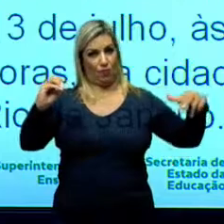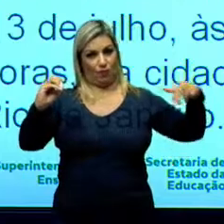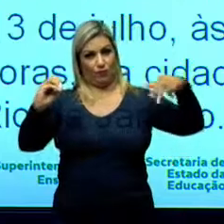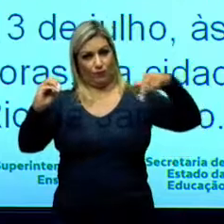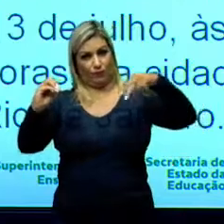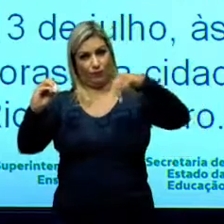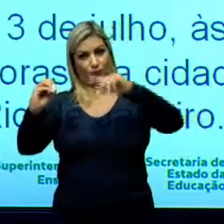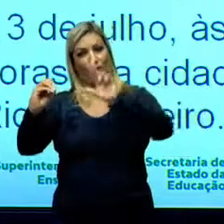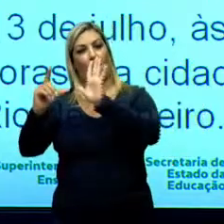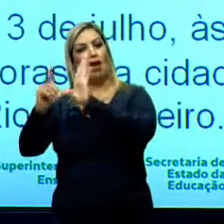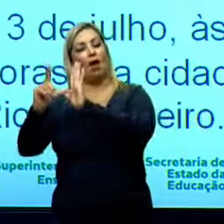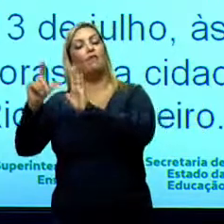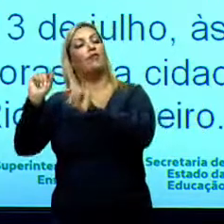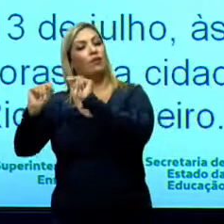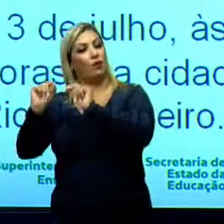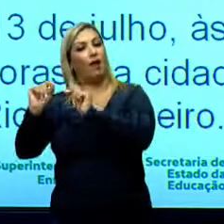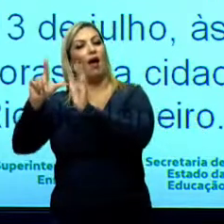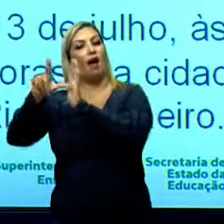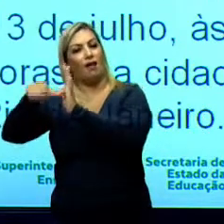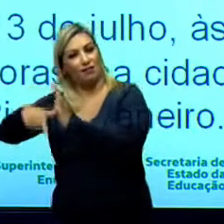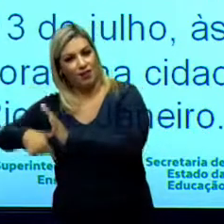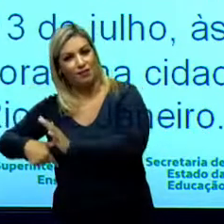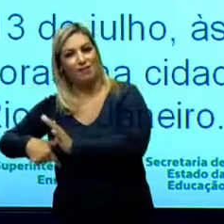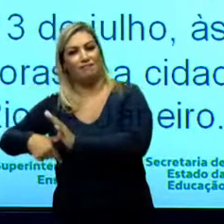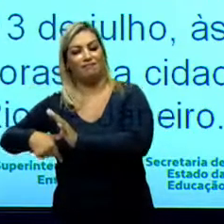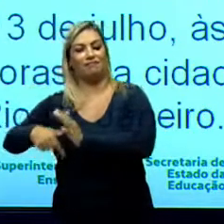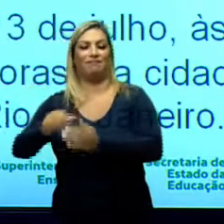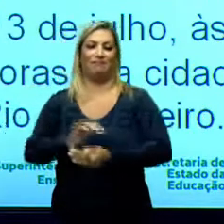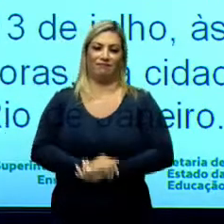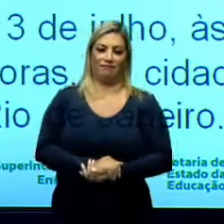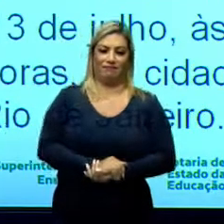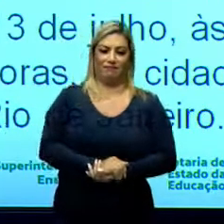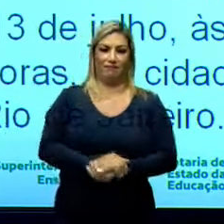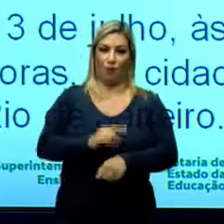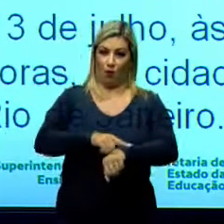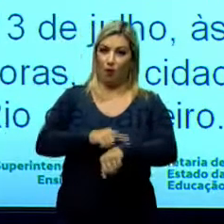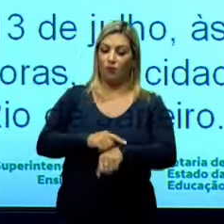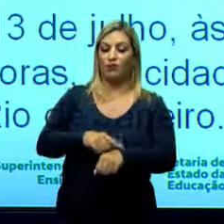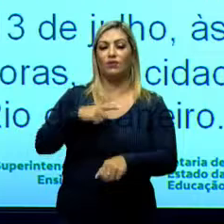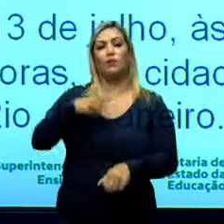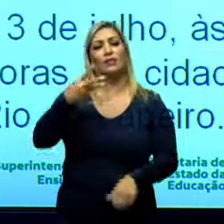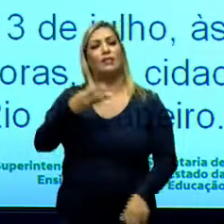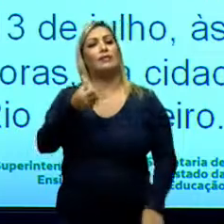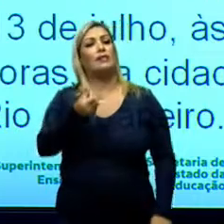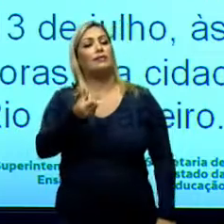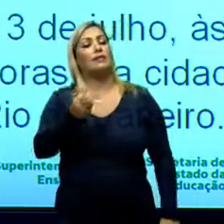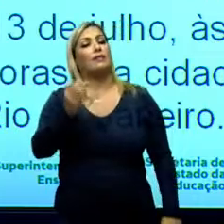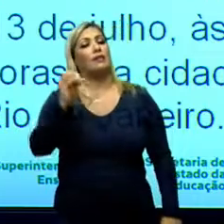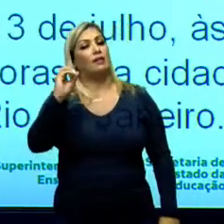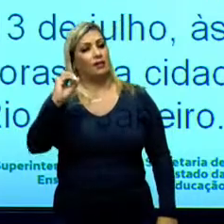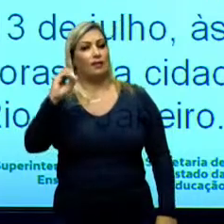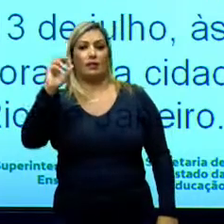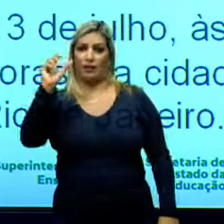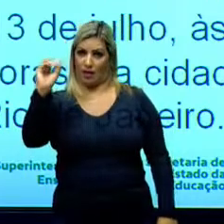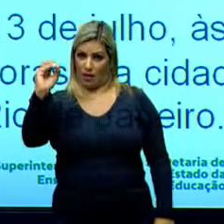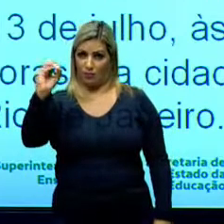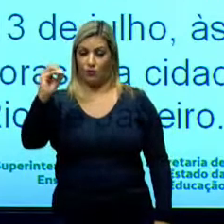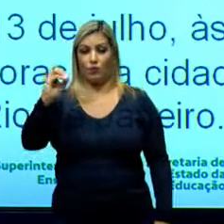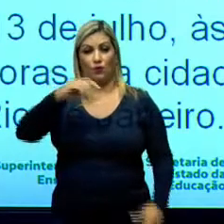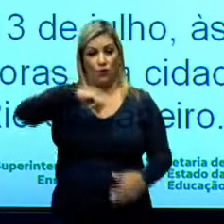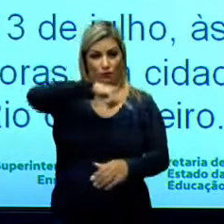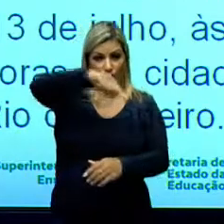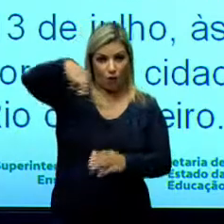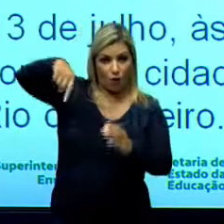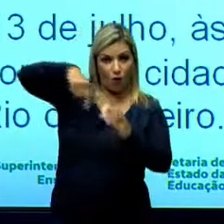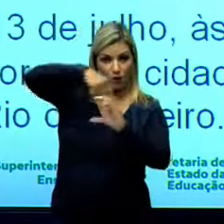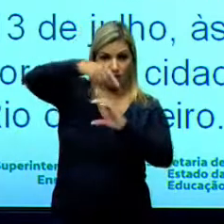o oeste, você vai ter que atrasar o relógio. Então, gente tem ali, ó, 360 graus em torno da Terra. E esses 360